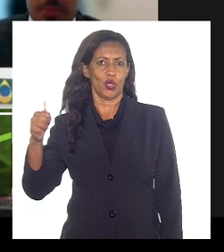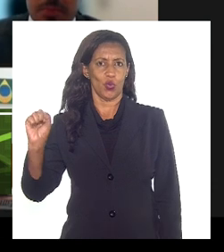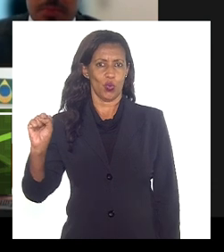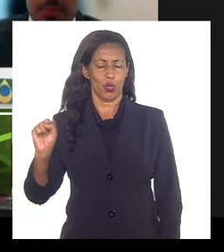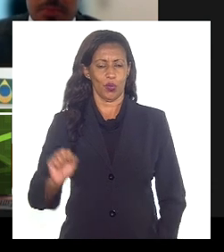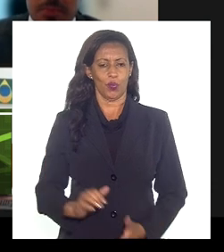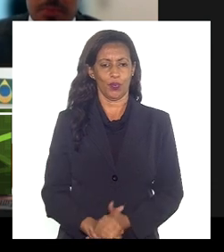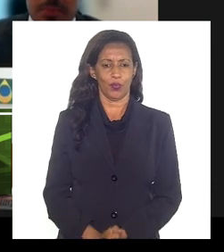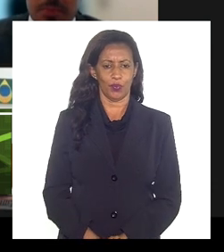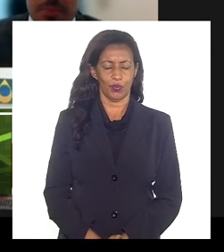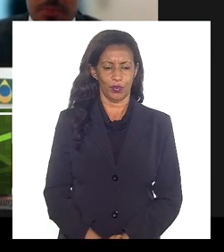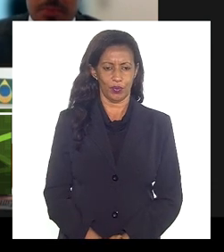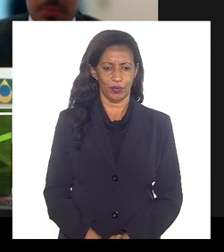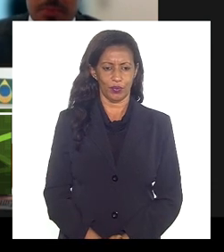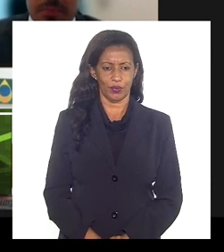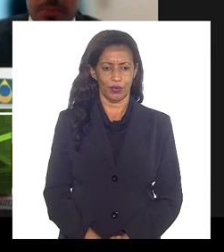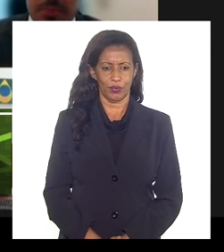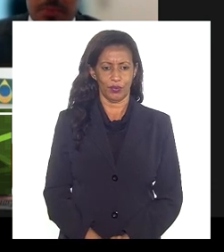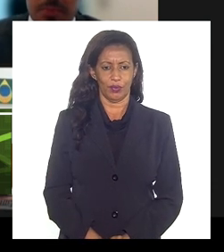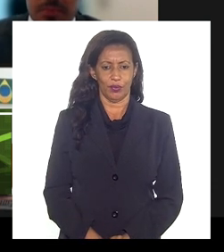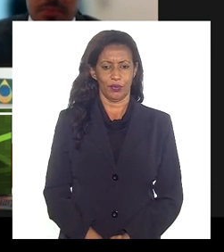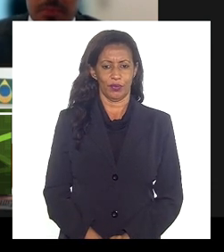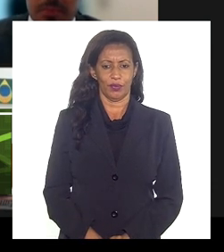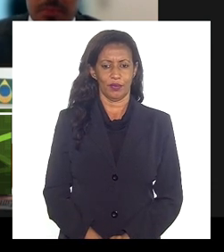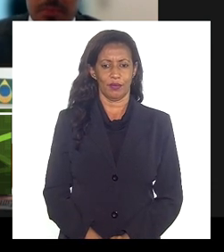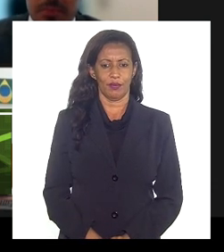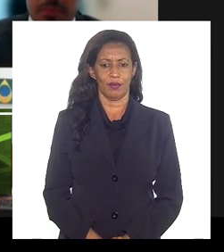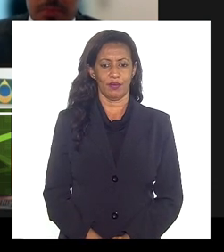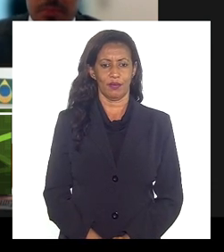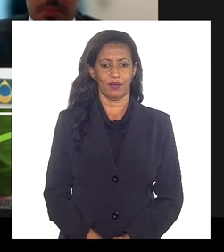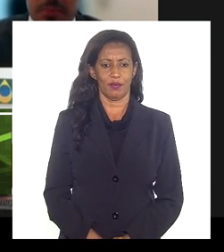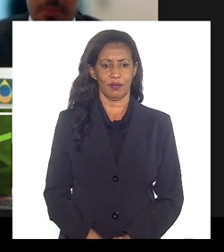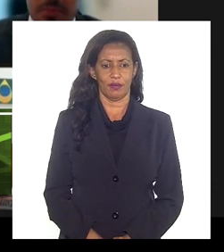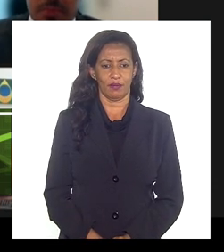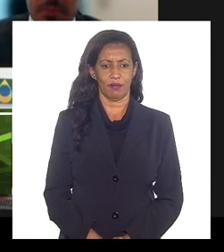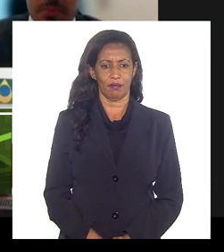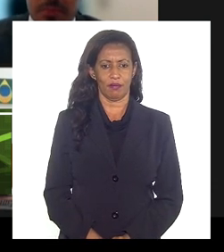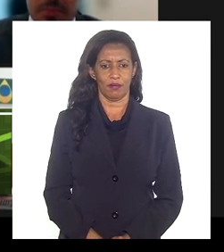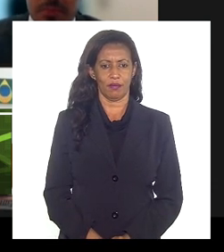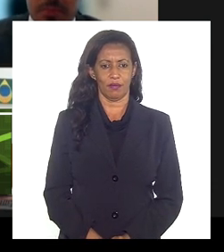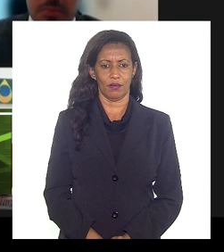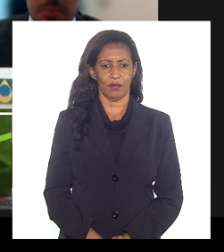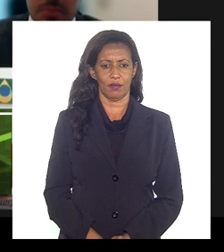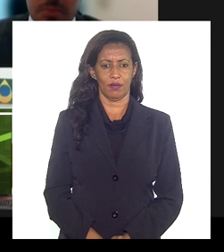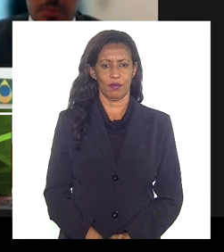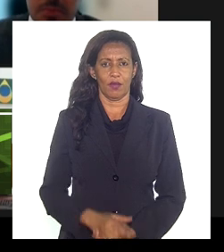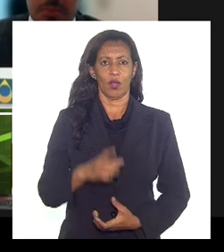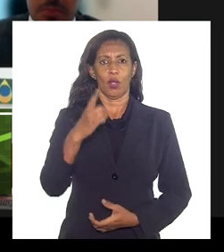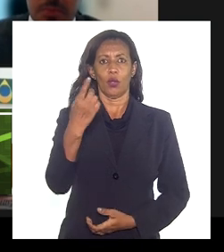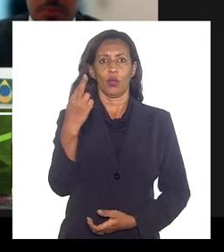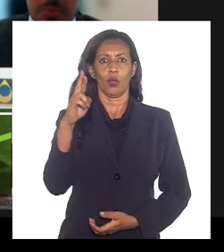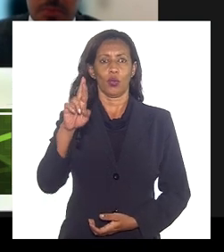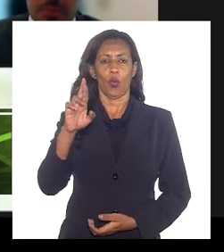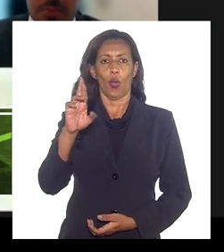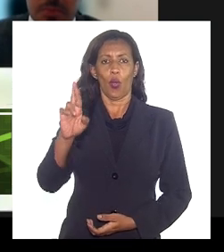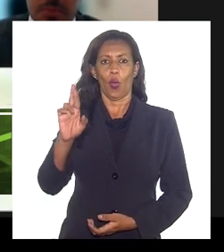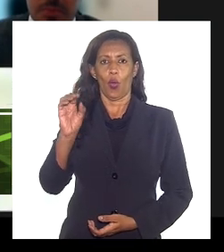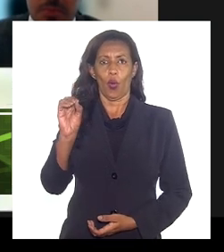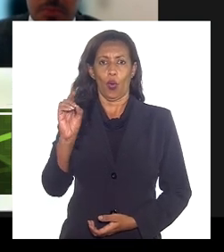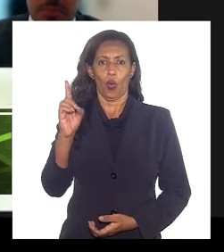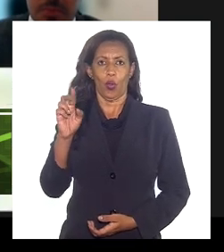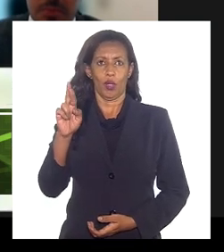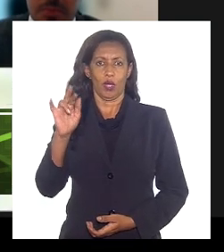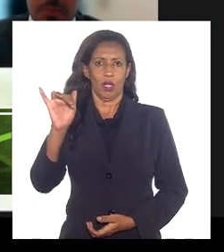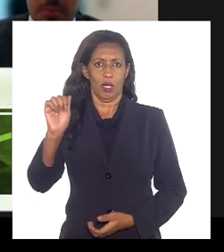Henrique, procurador da PG-18. O doutor Rodrigo Lopes, procurador da